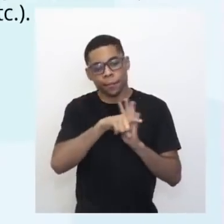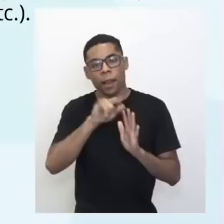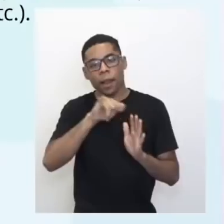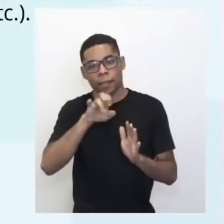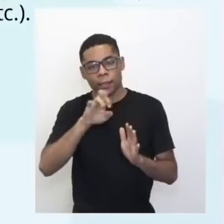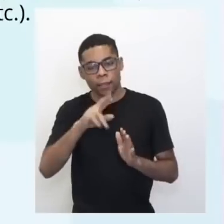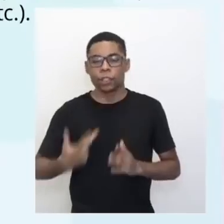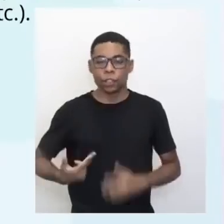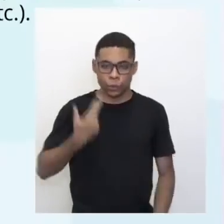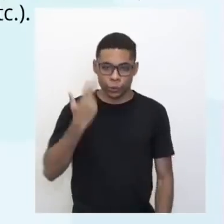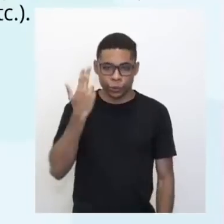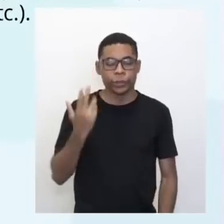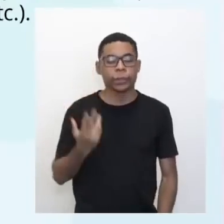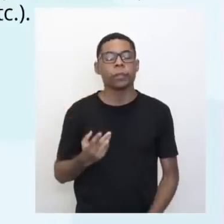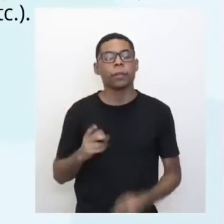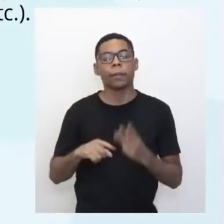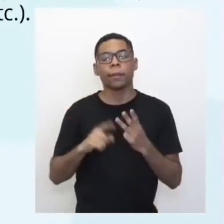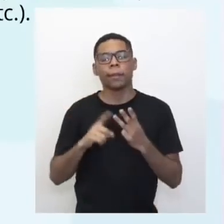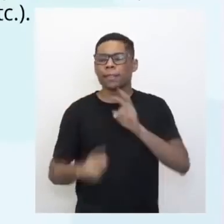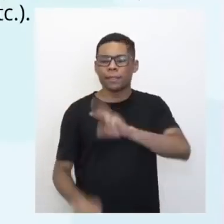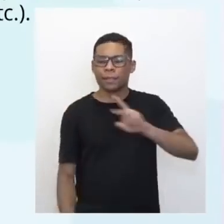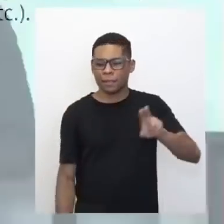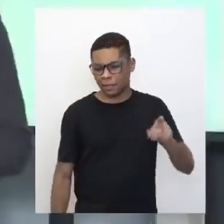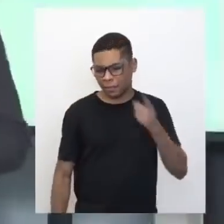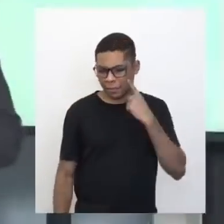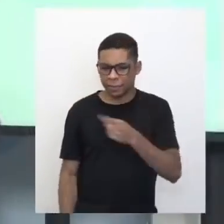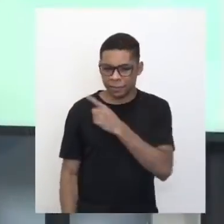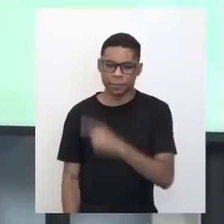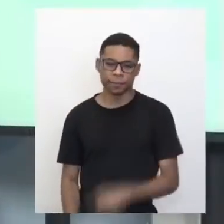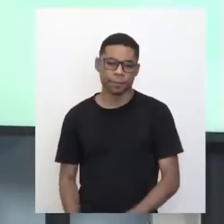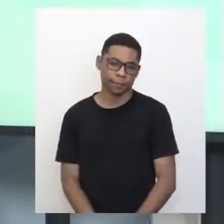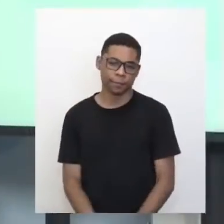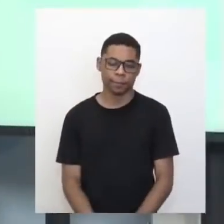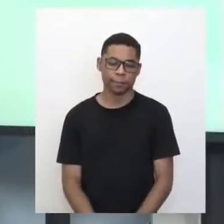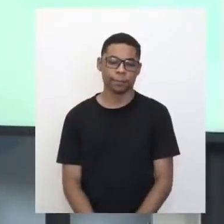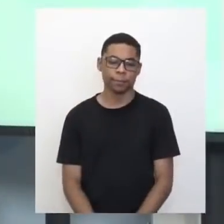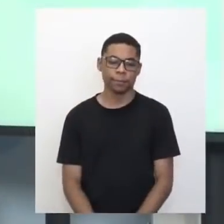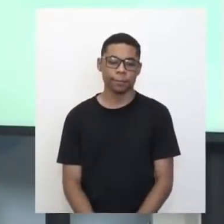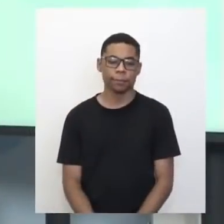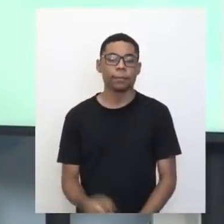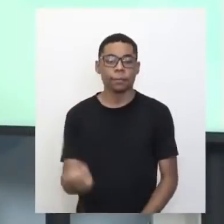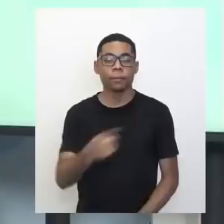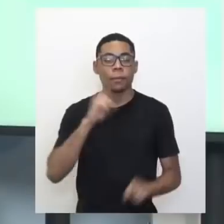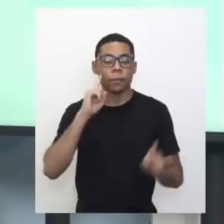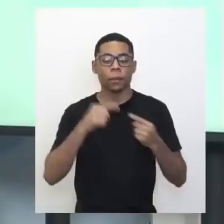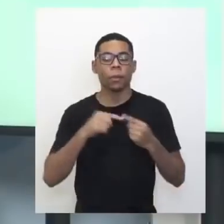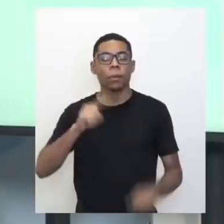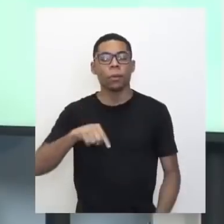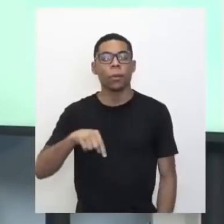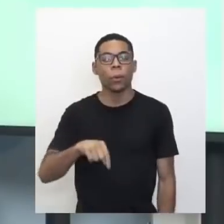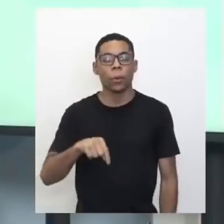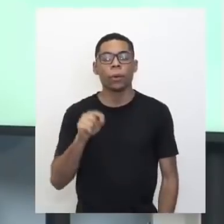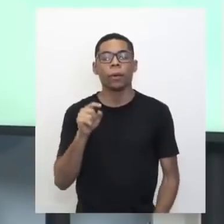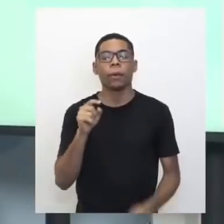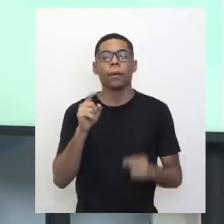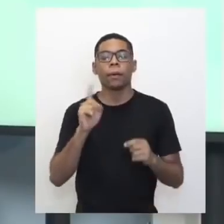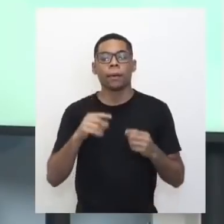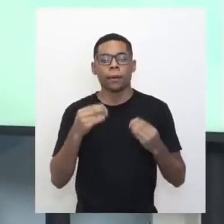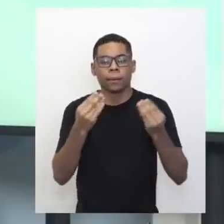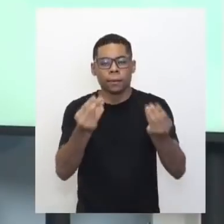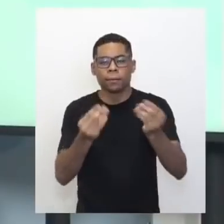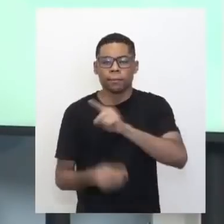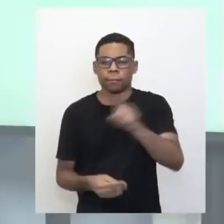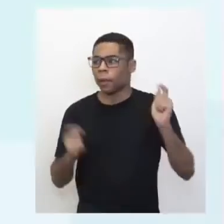infravermelho, o ultravioleta, aí tudo a ver com a aula de hoje. Nosso objetivo hoje sintético para